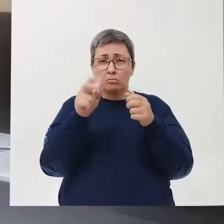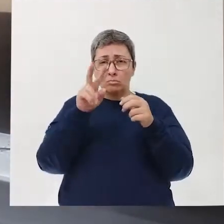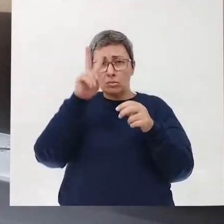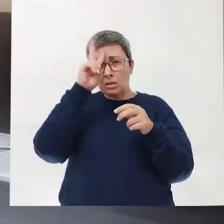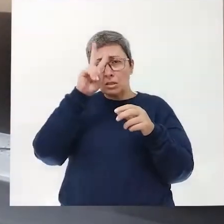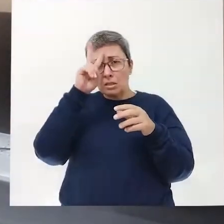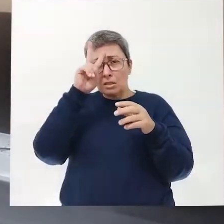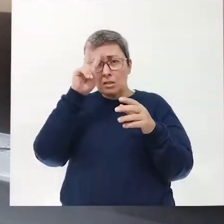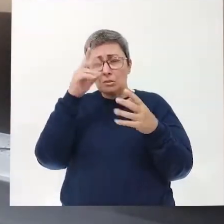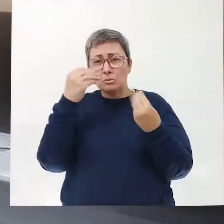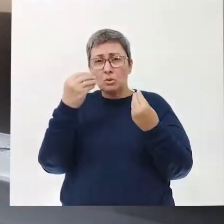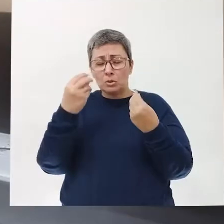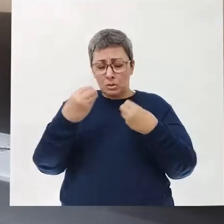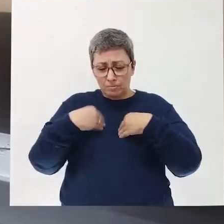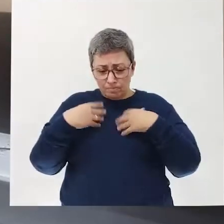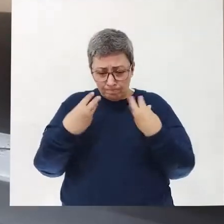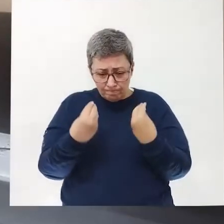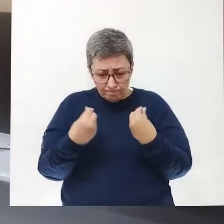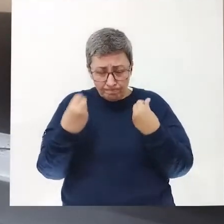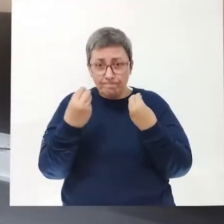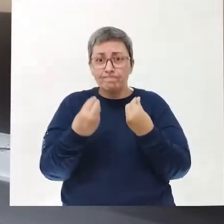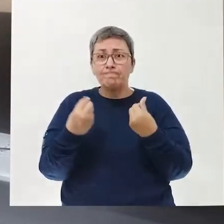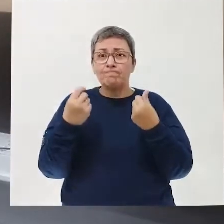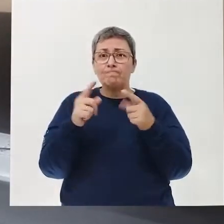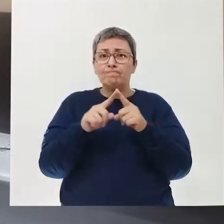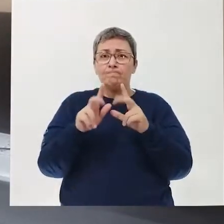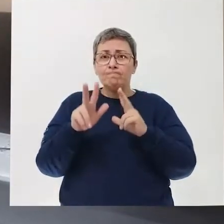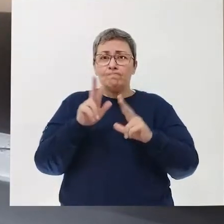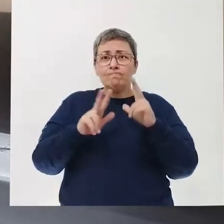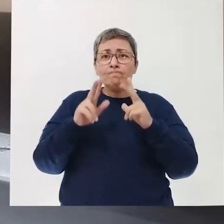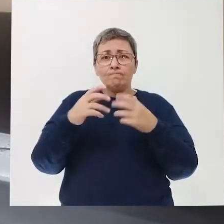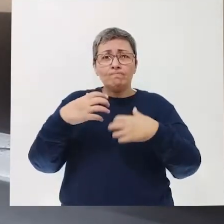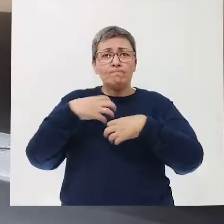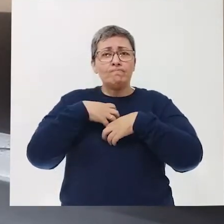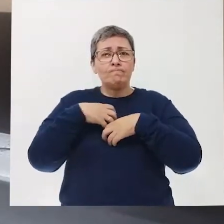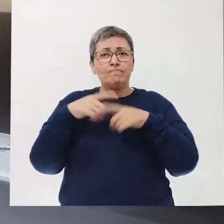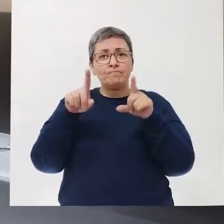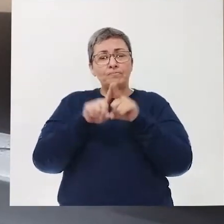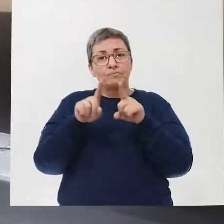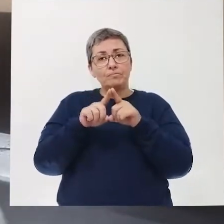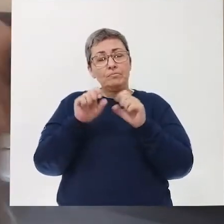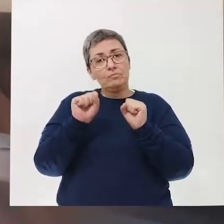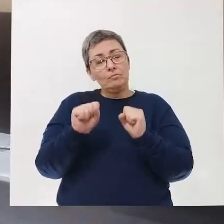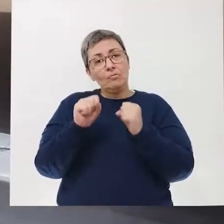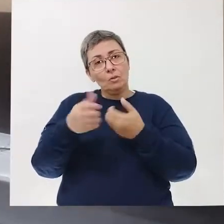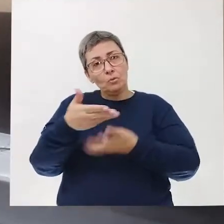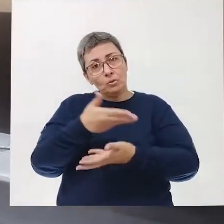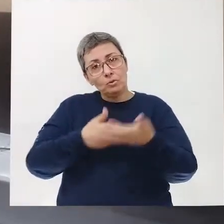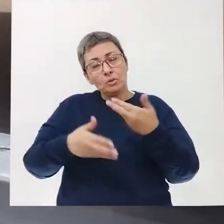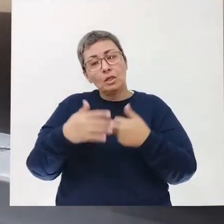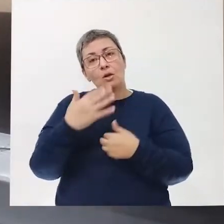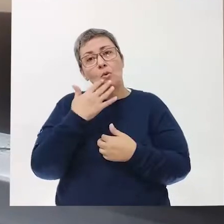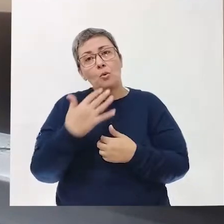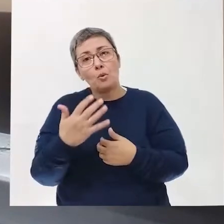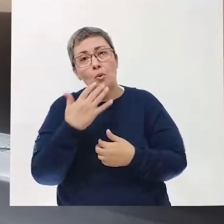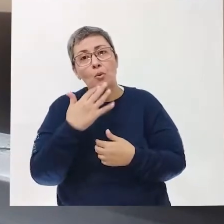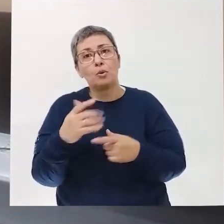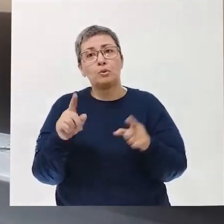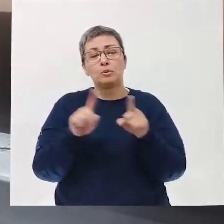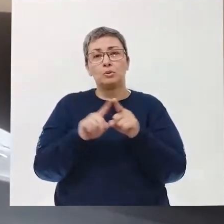lembranças, ela te traz sensações, e ela te traz sentimentos, né? Isso pode ser através das cores,